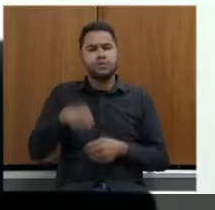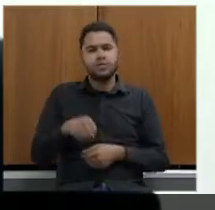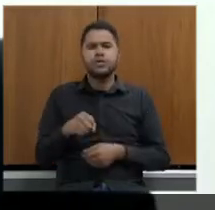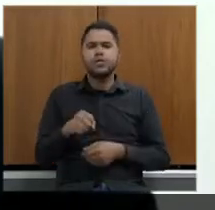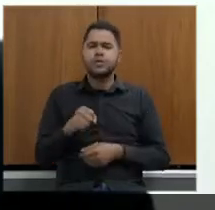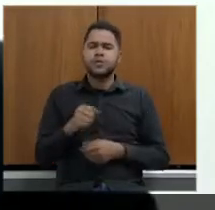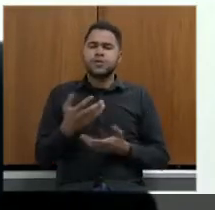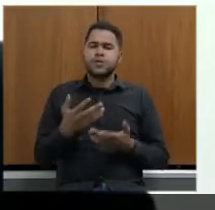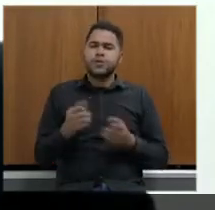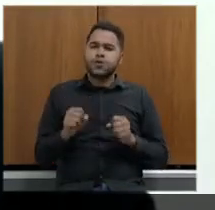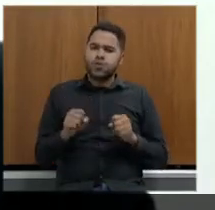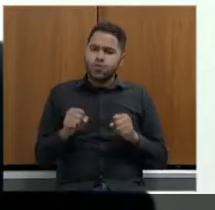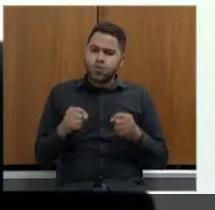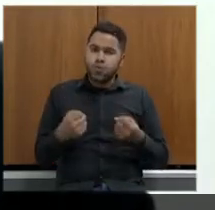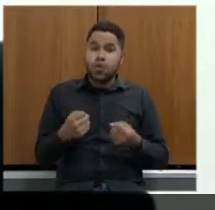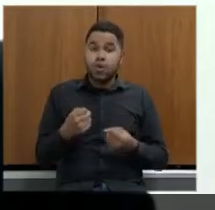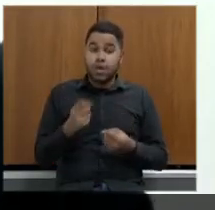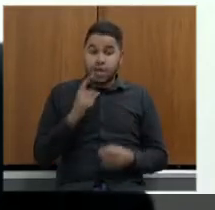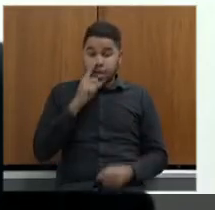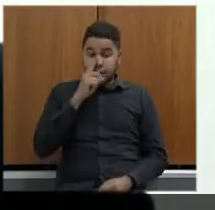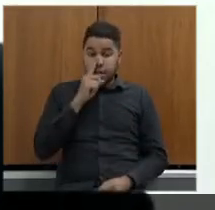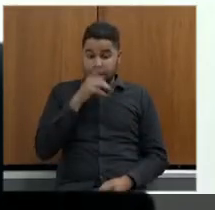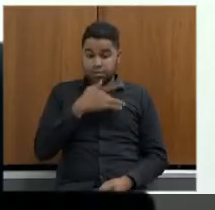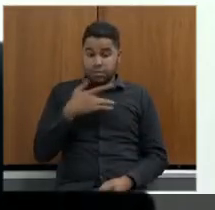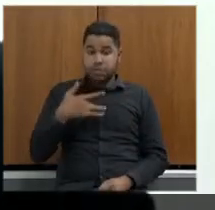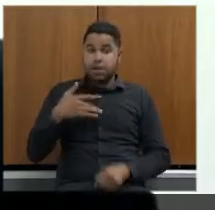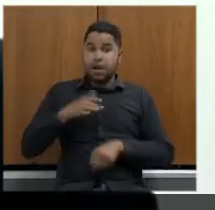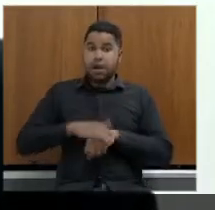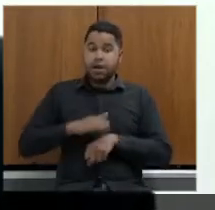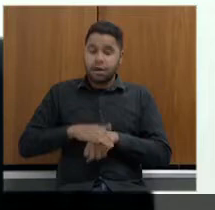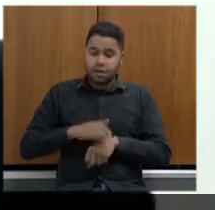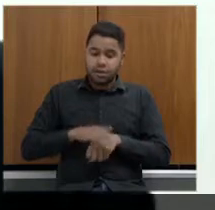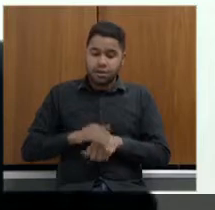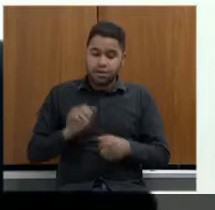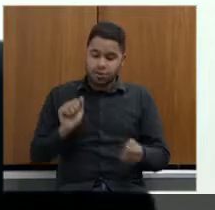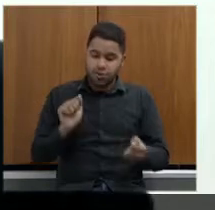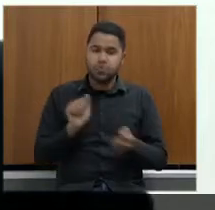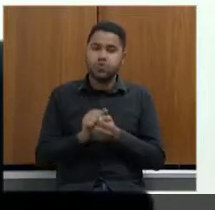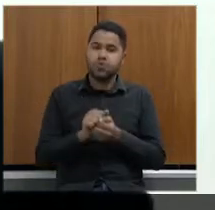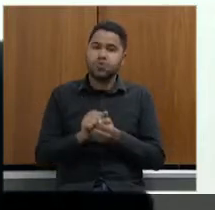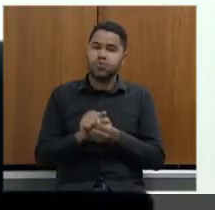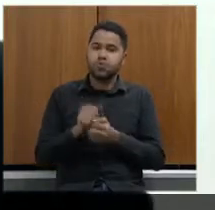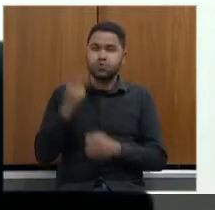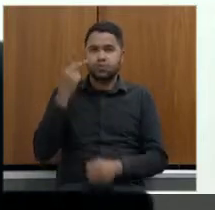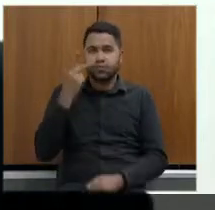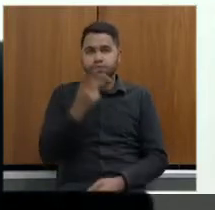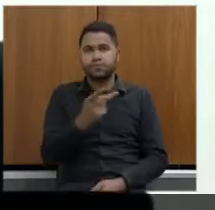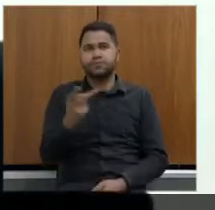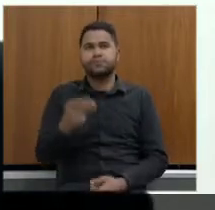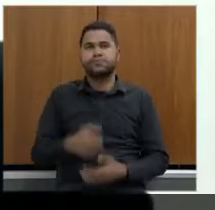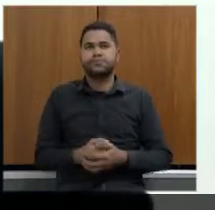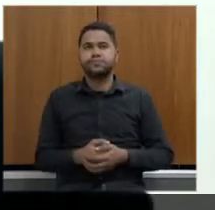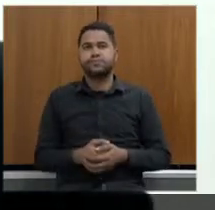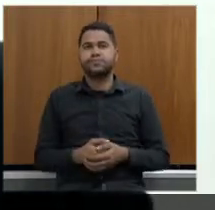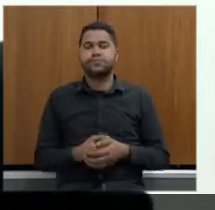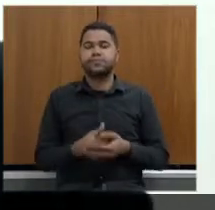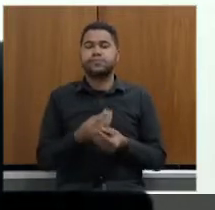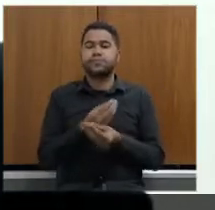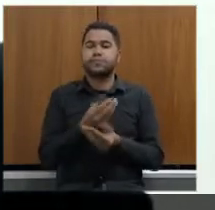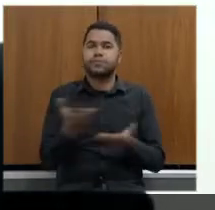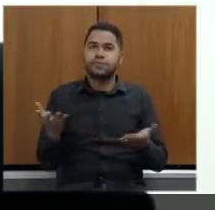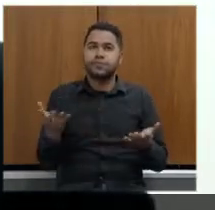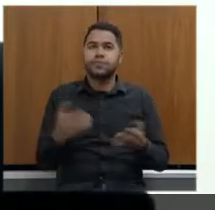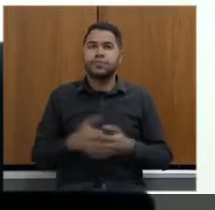sacrificando inclusive colocando em risco a própria saúde estava lá com a gente em campo fazendo essa verificação então o que eu quero trazer aqui mesmo